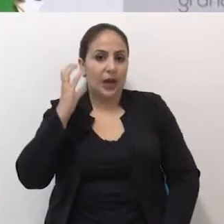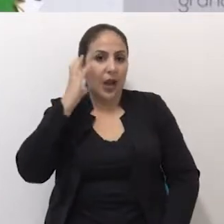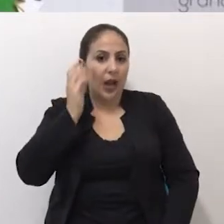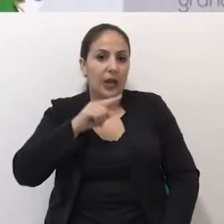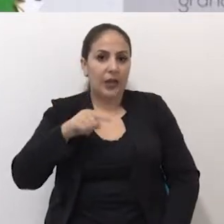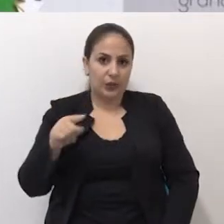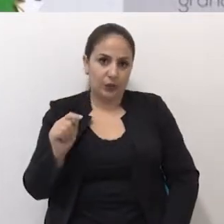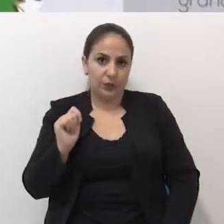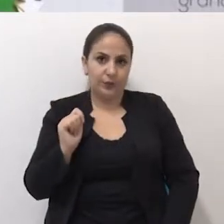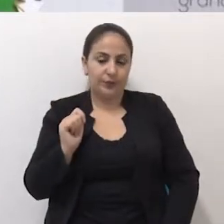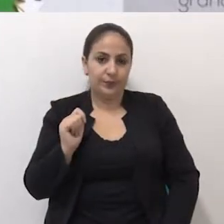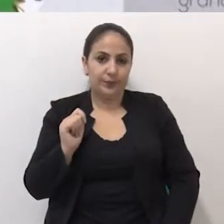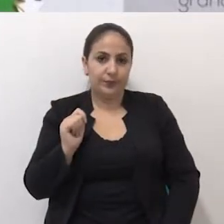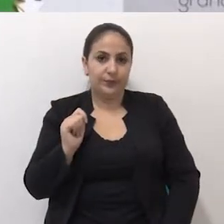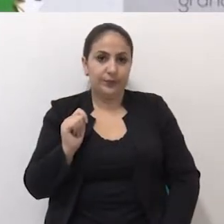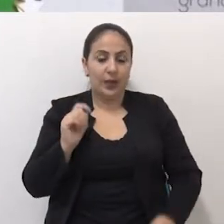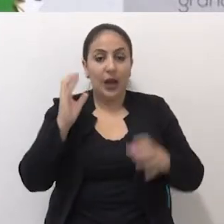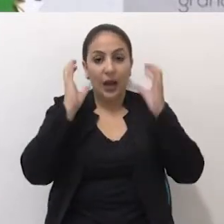rádio,